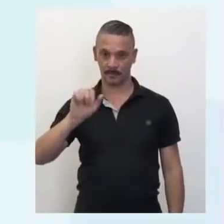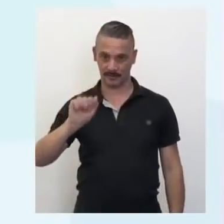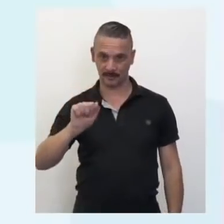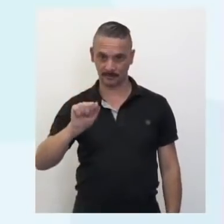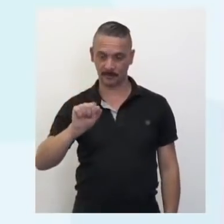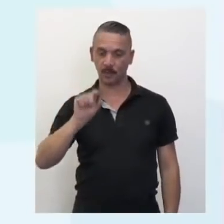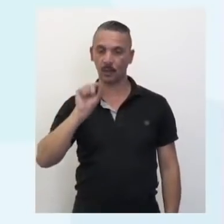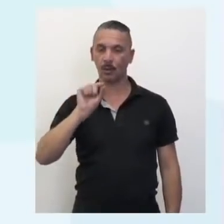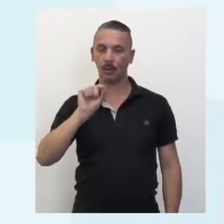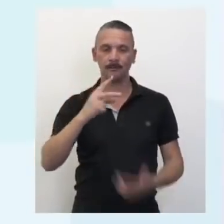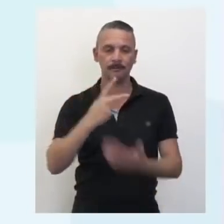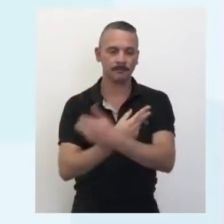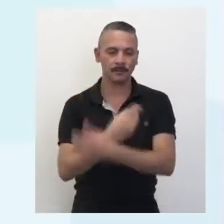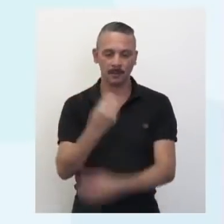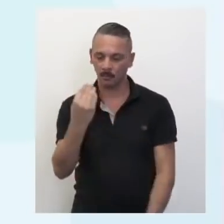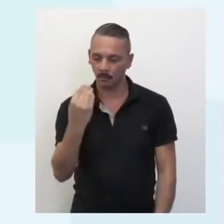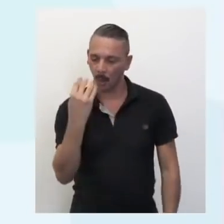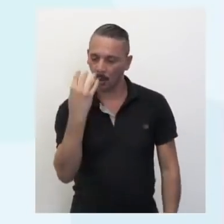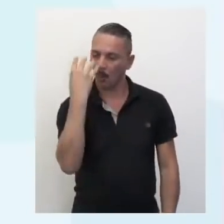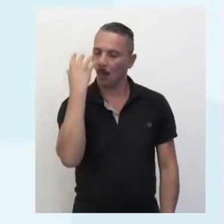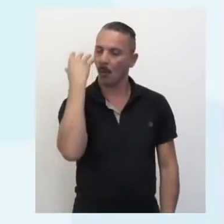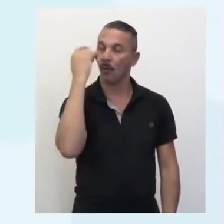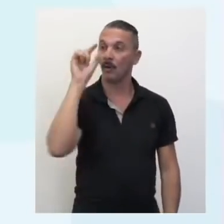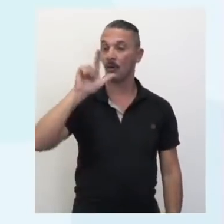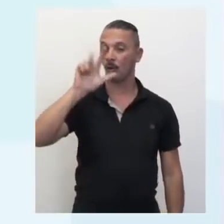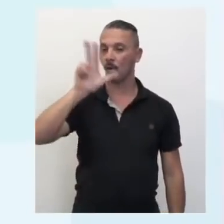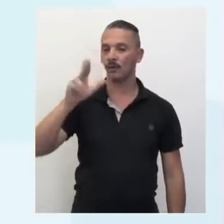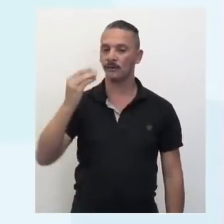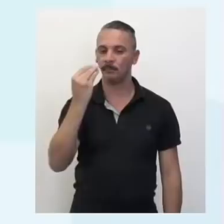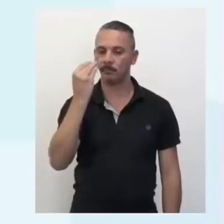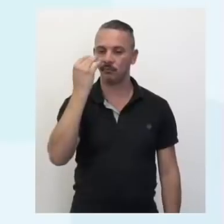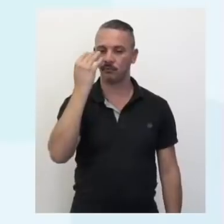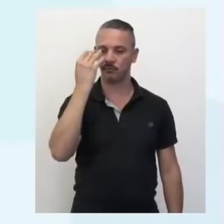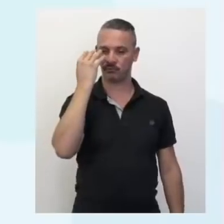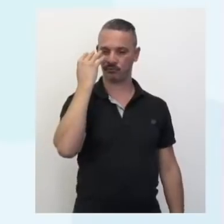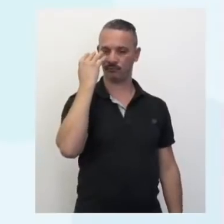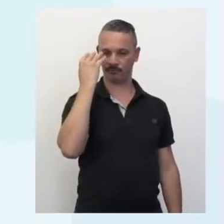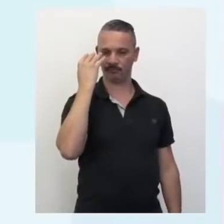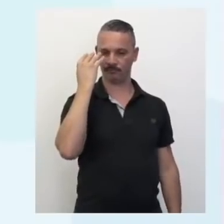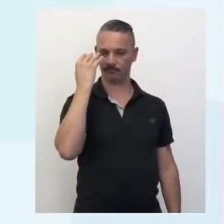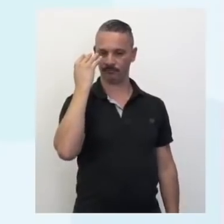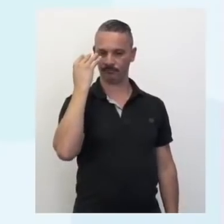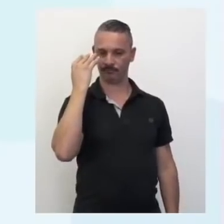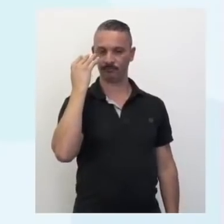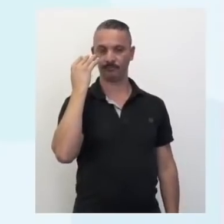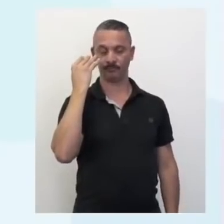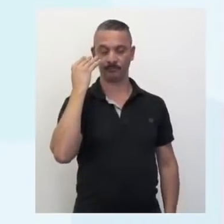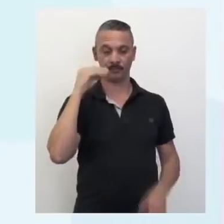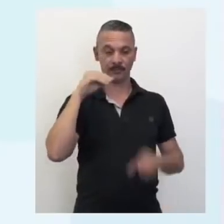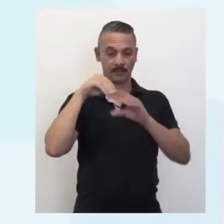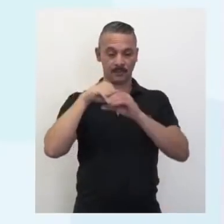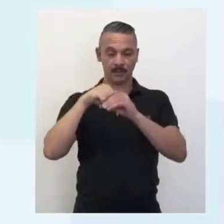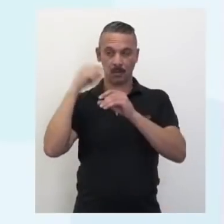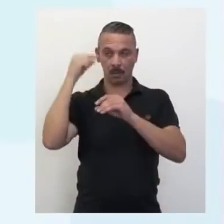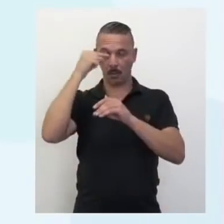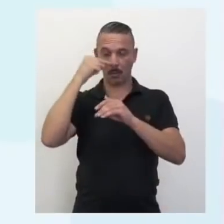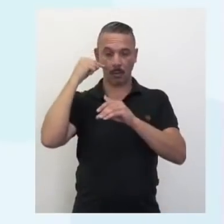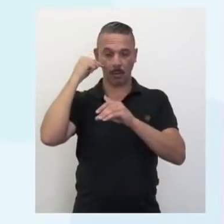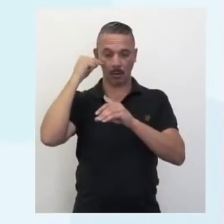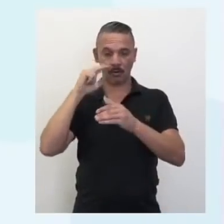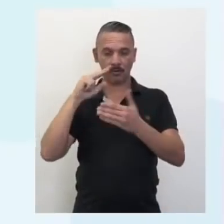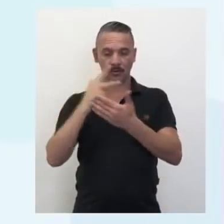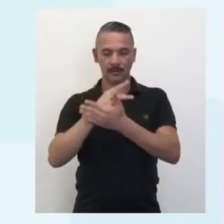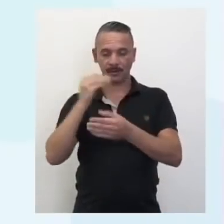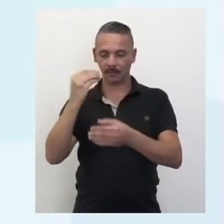luz entra também ali pela córnea, atravessa ali a pupila e tal, atravessa ali o cristalino, ganha o olho, mas a